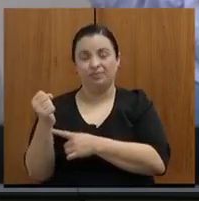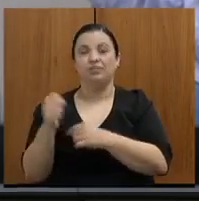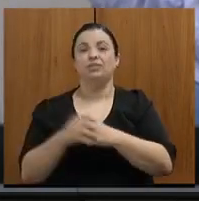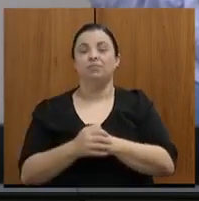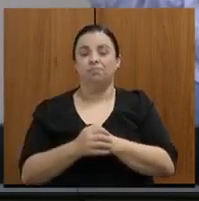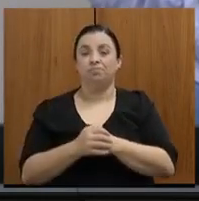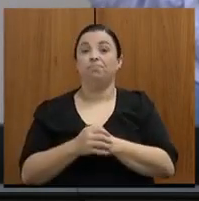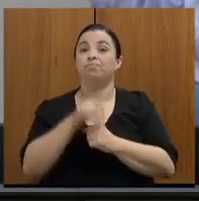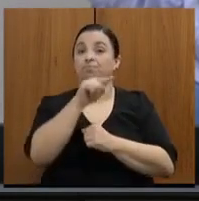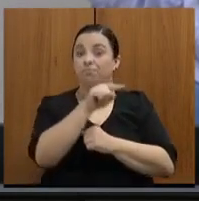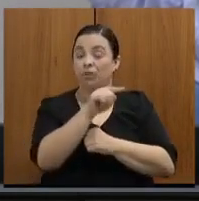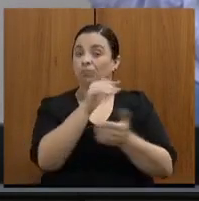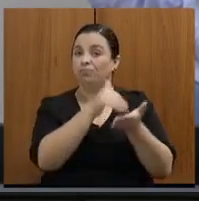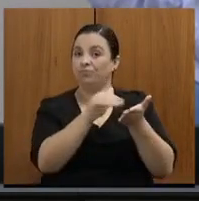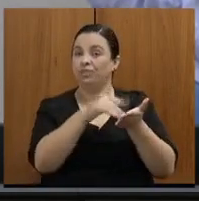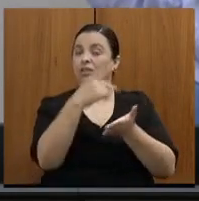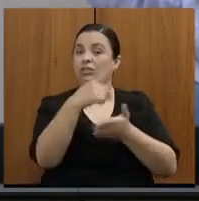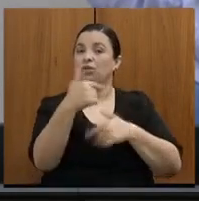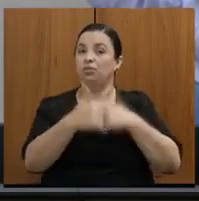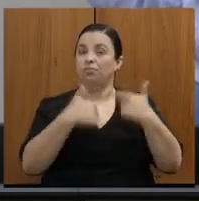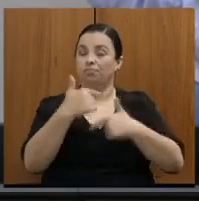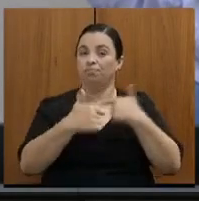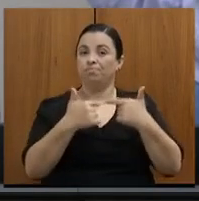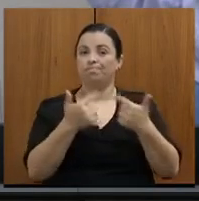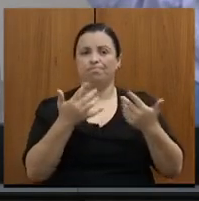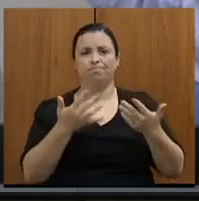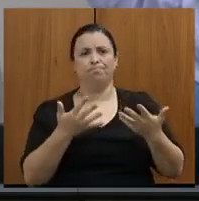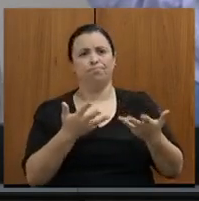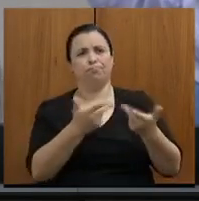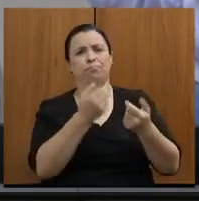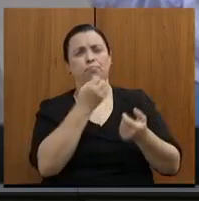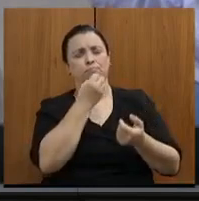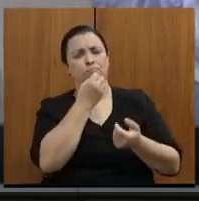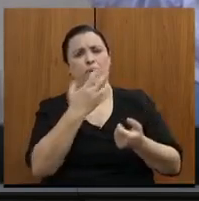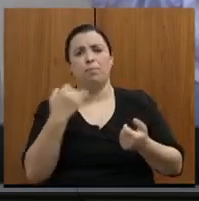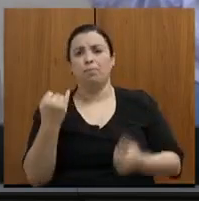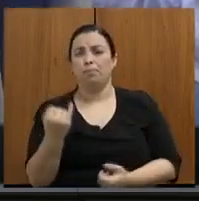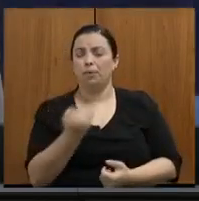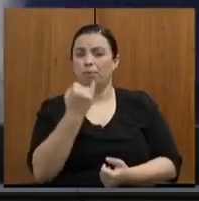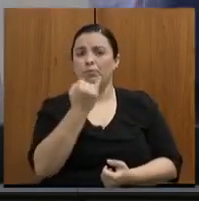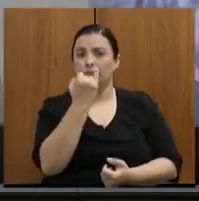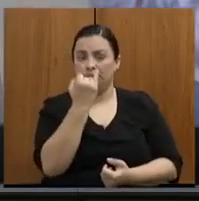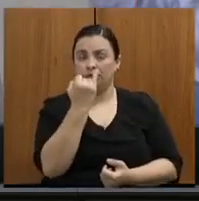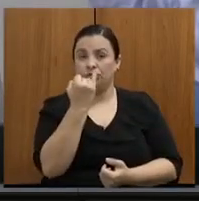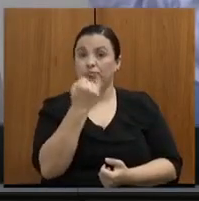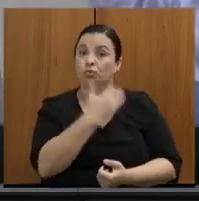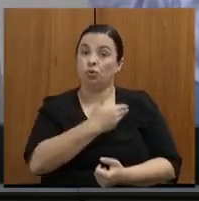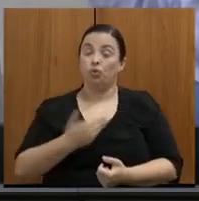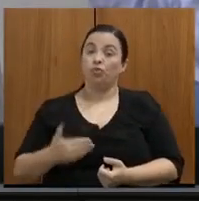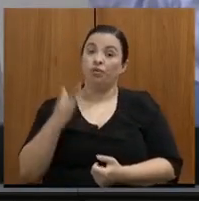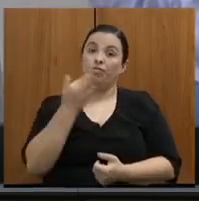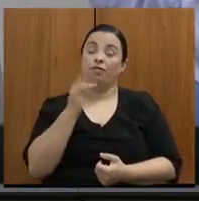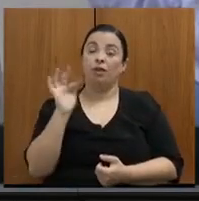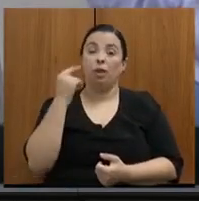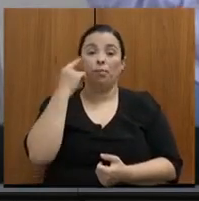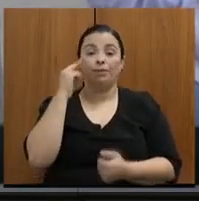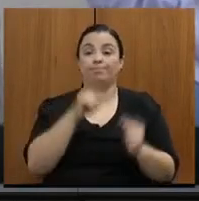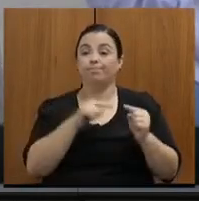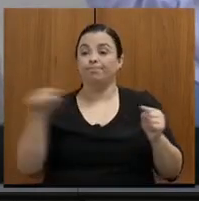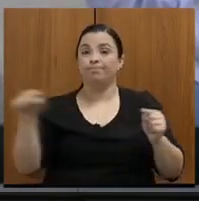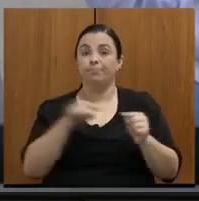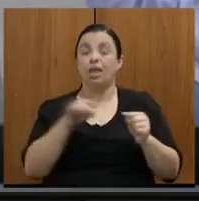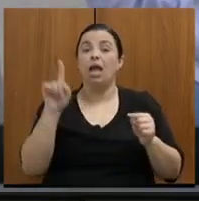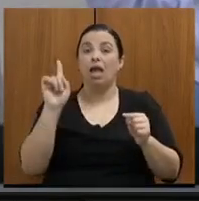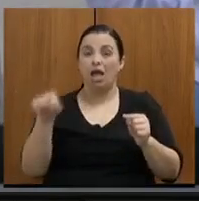entendi o governo federal que esse trecho se liga a uma ferrovia